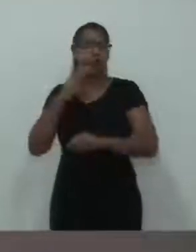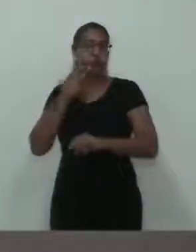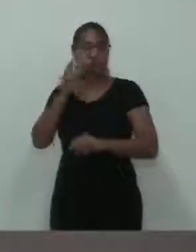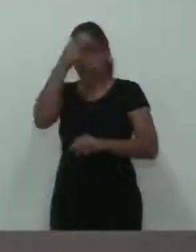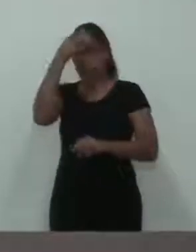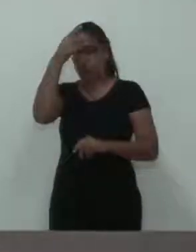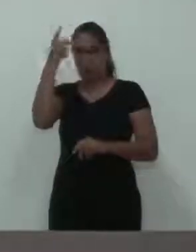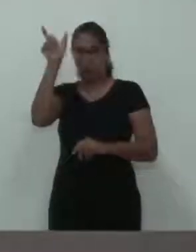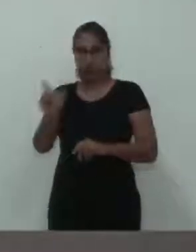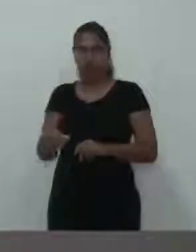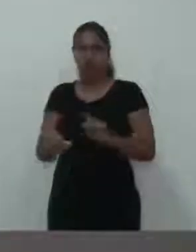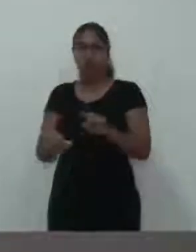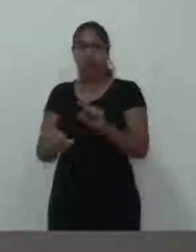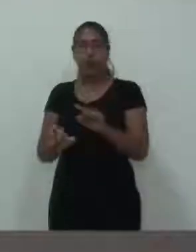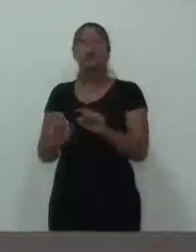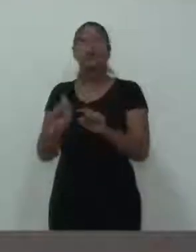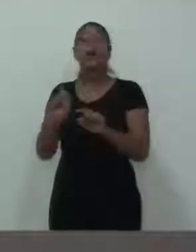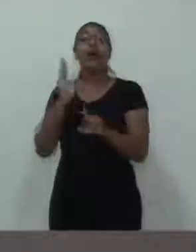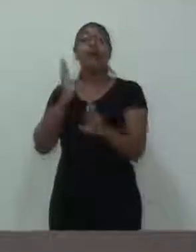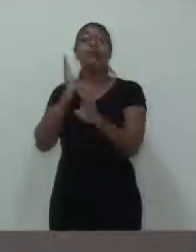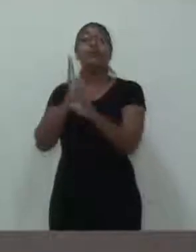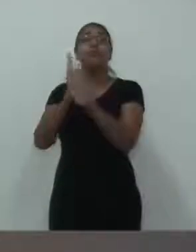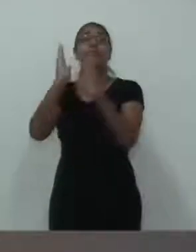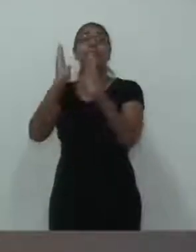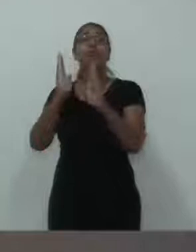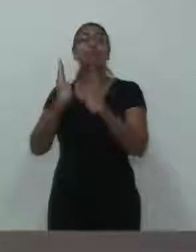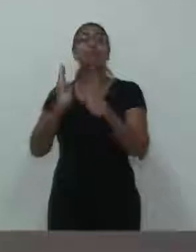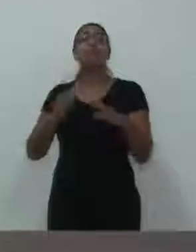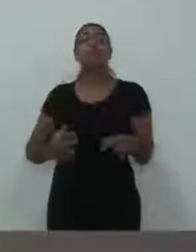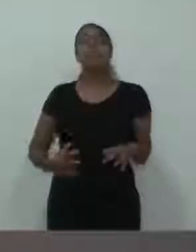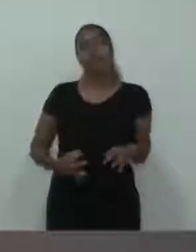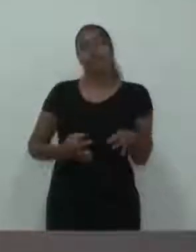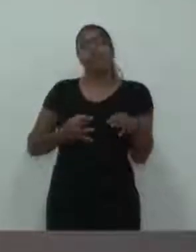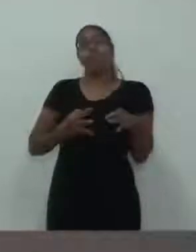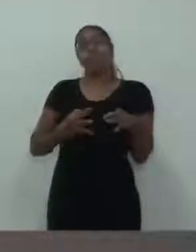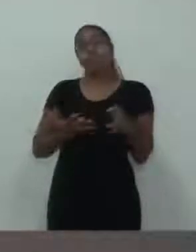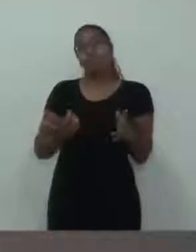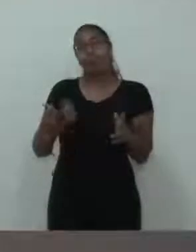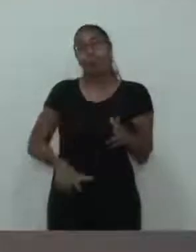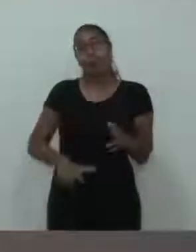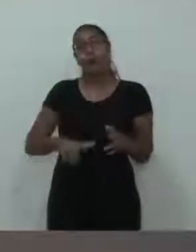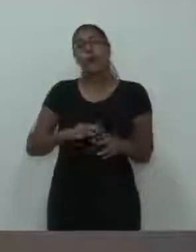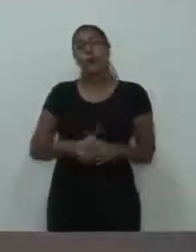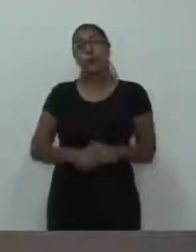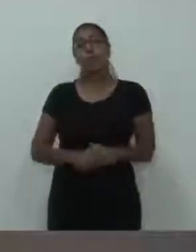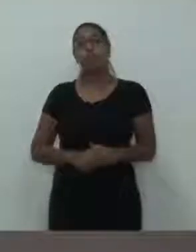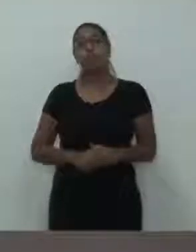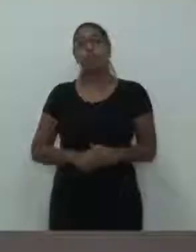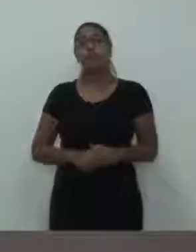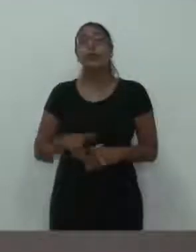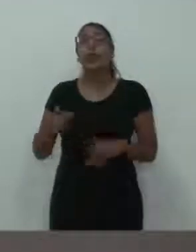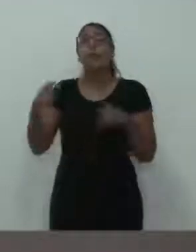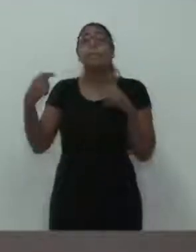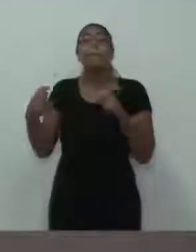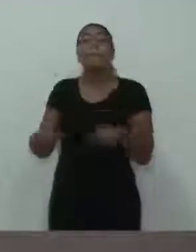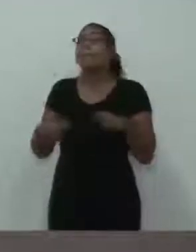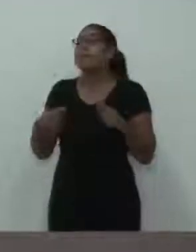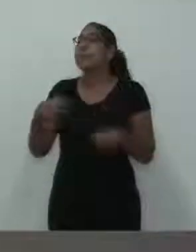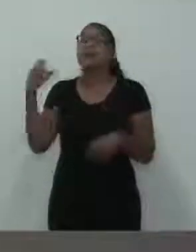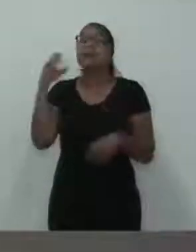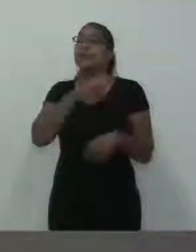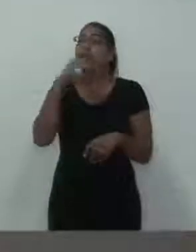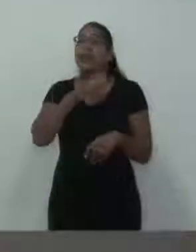infelizmente detectado a doença câncer, detectado, precisa fazer o